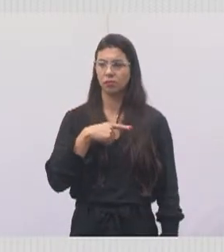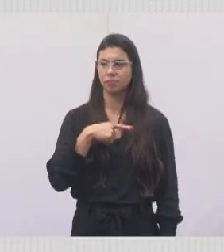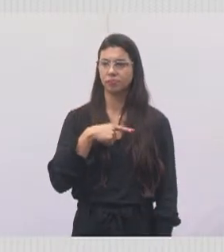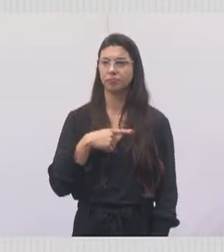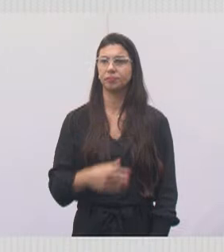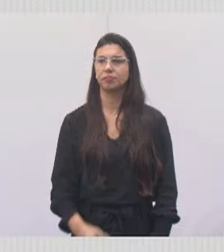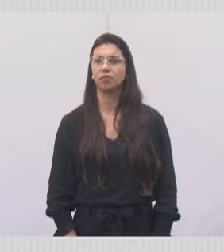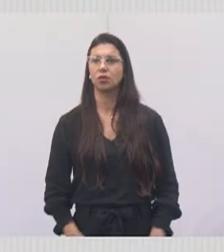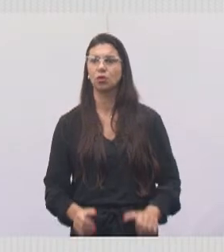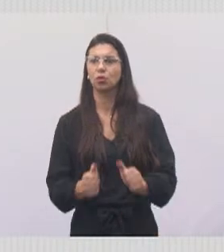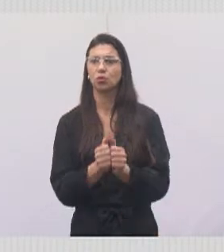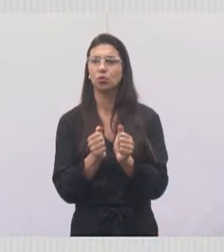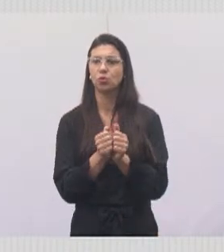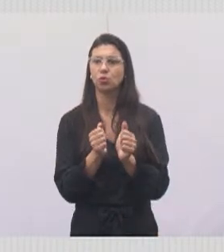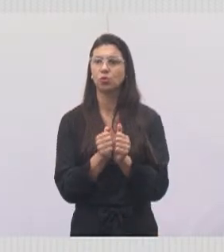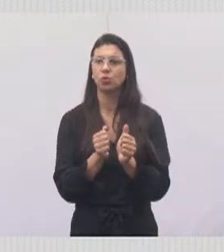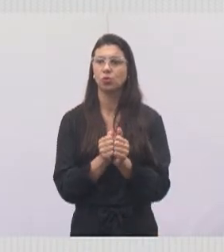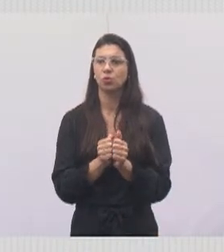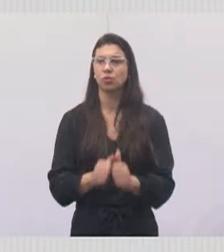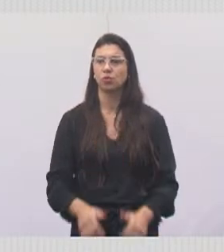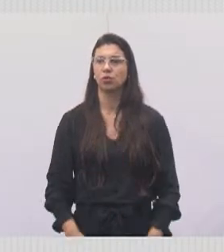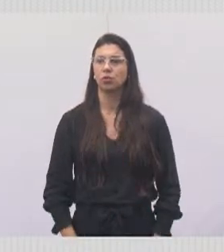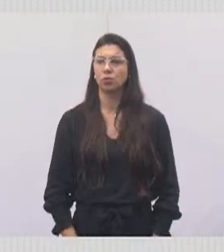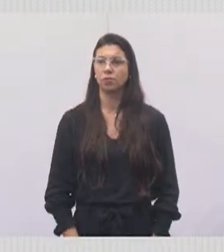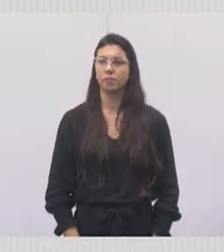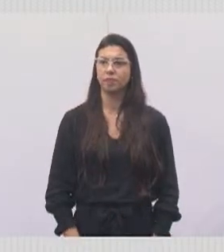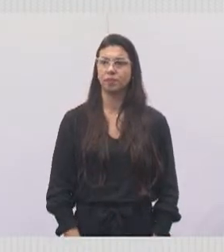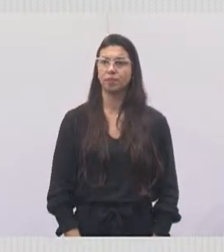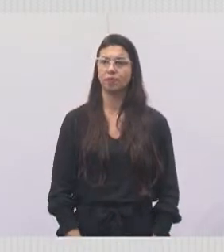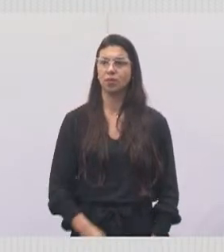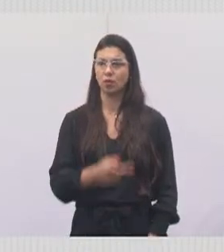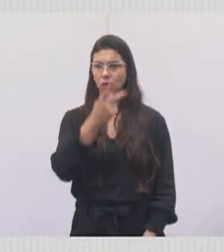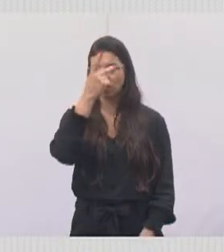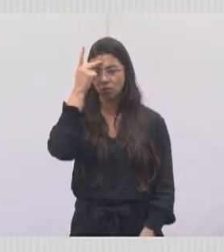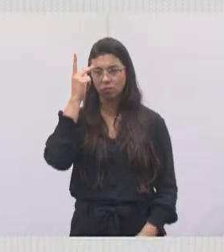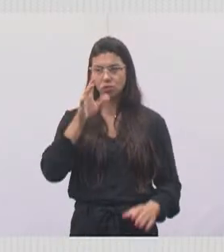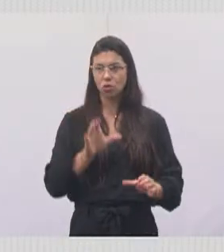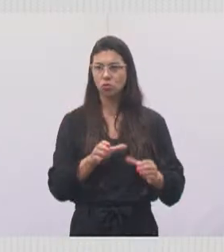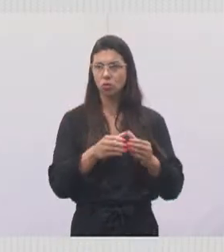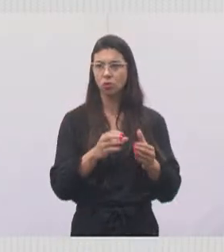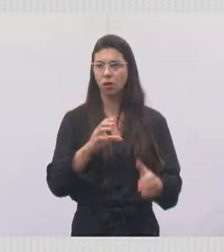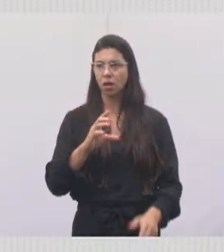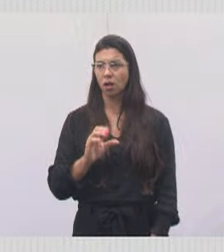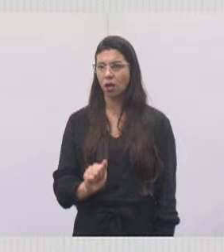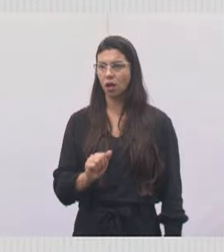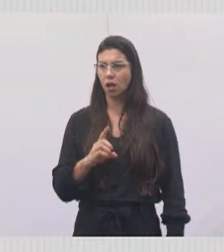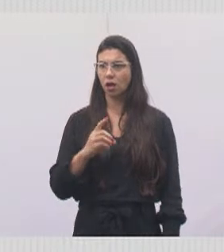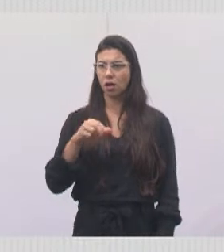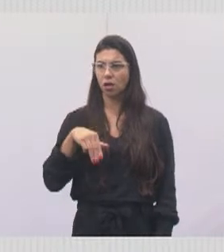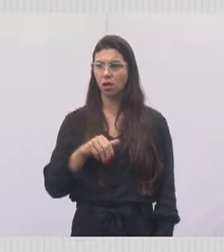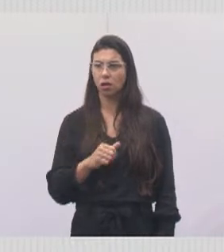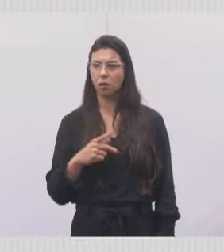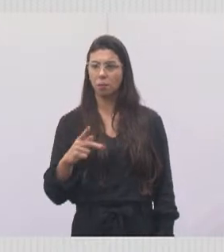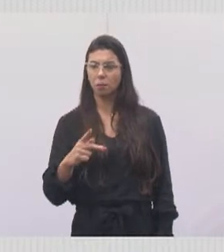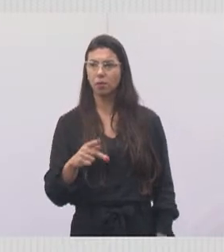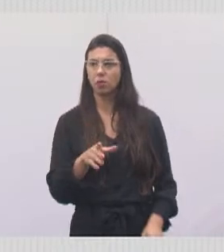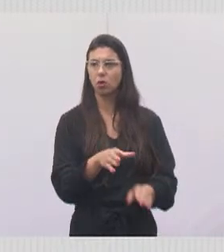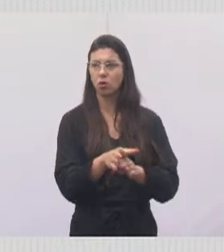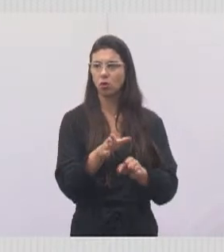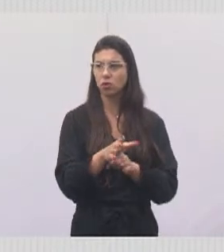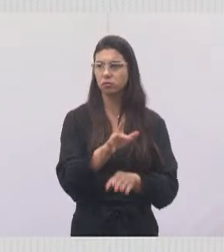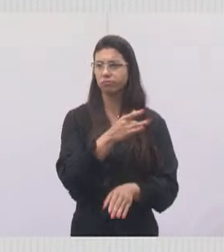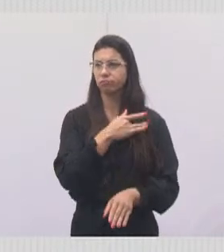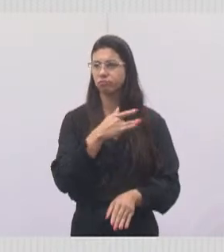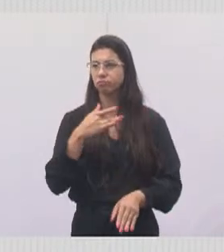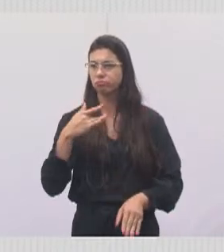com os membros da ADMAP, dos Conselhos de Gestores da Saúde, dos Conselhos Municipais de Saúde, da